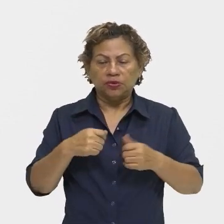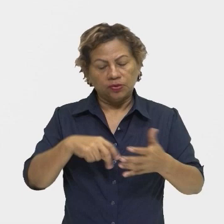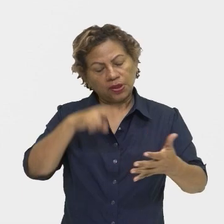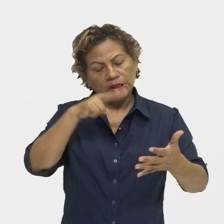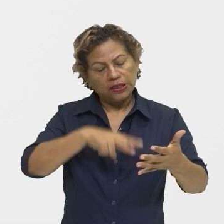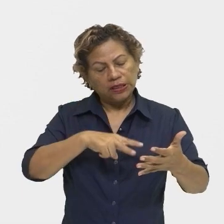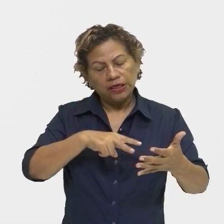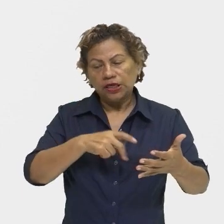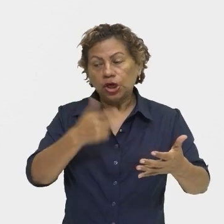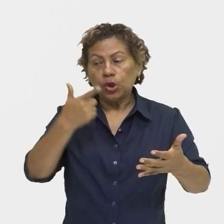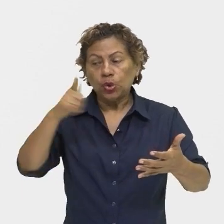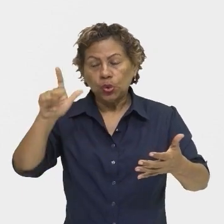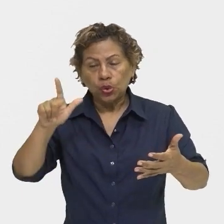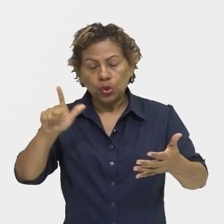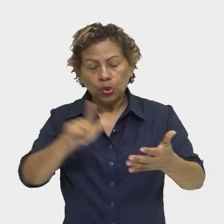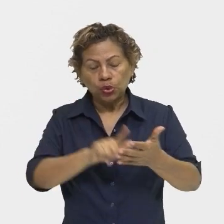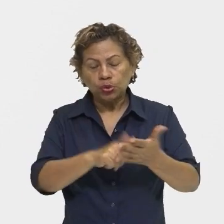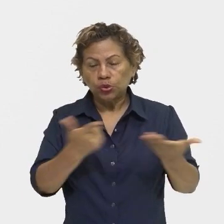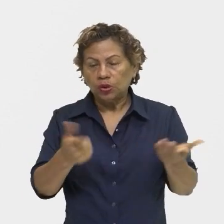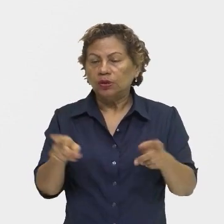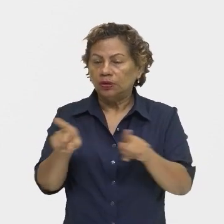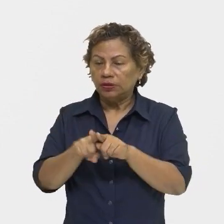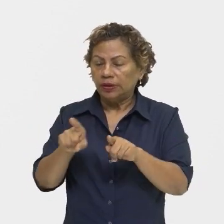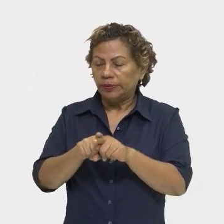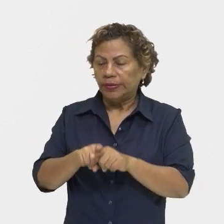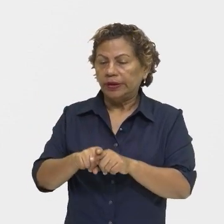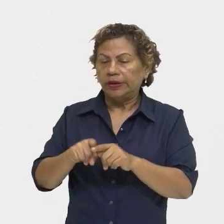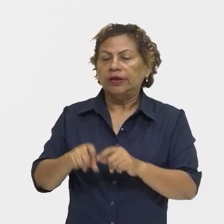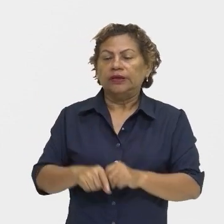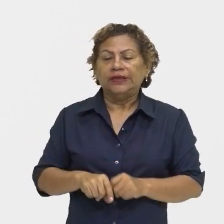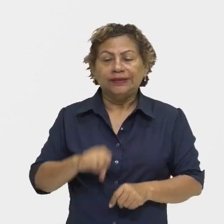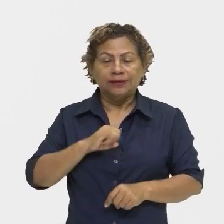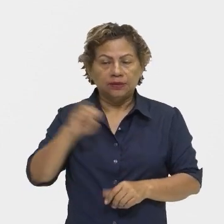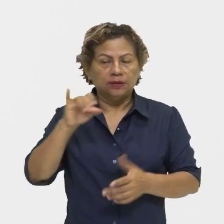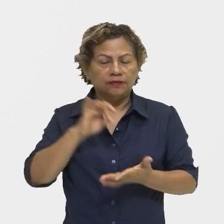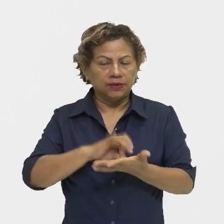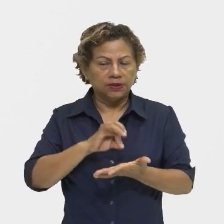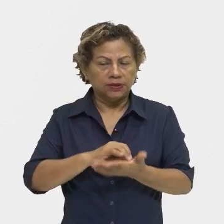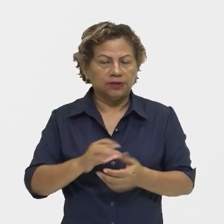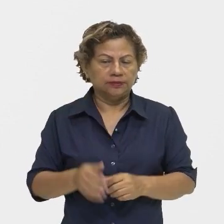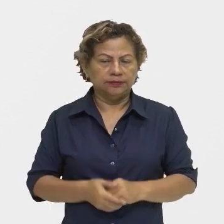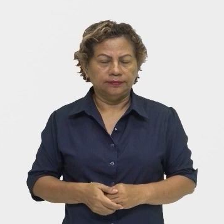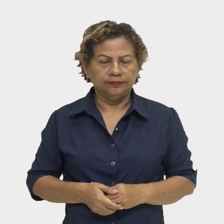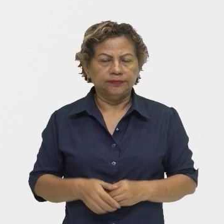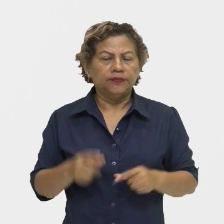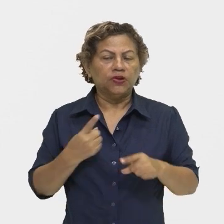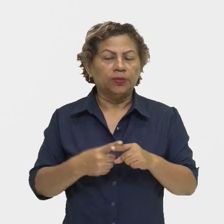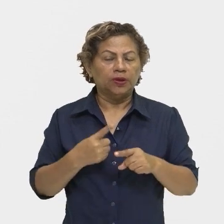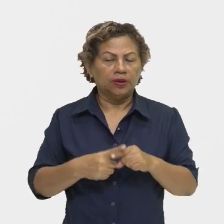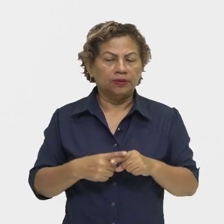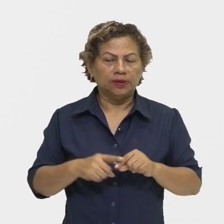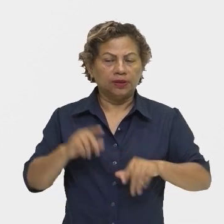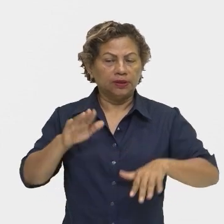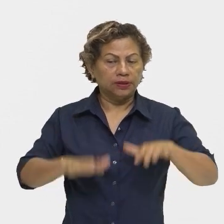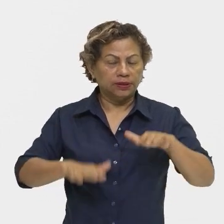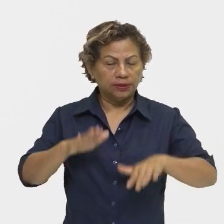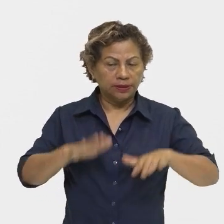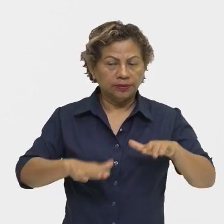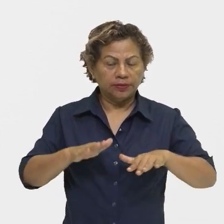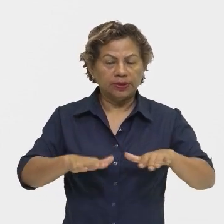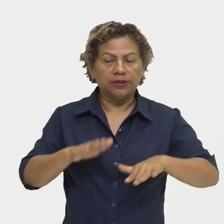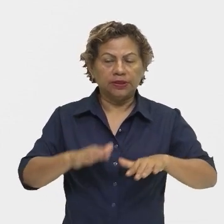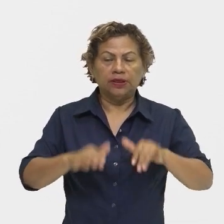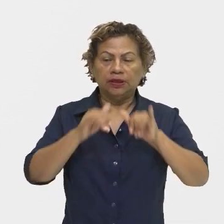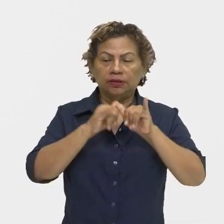jornais para saber se aquela informação é verdadeira, né? Por quê? Porque dependendo de qual tipo de